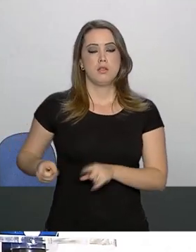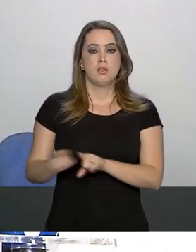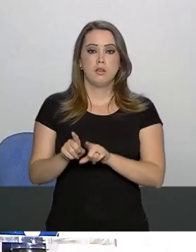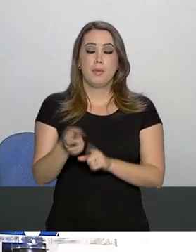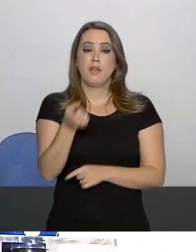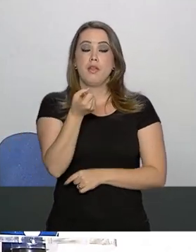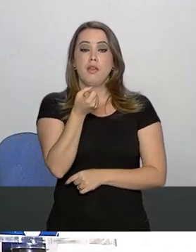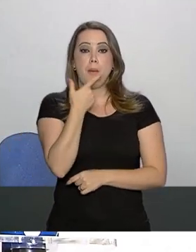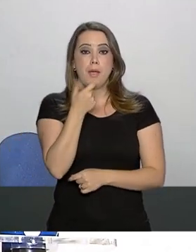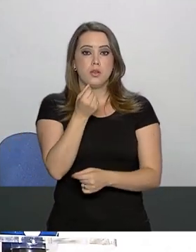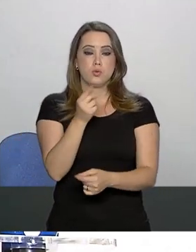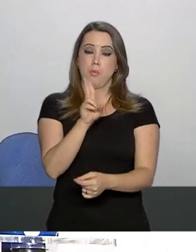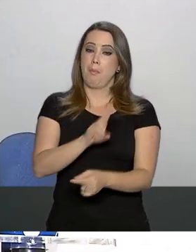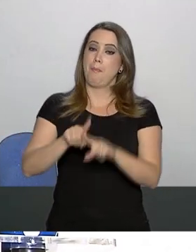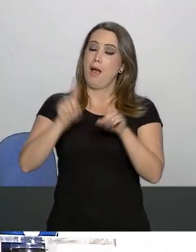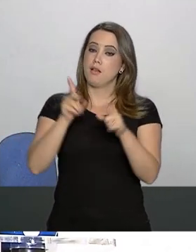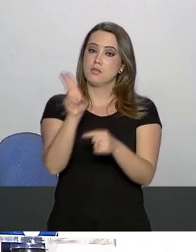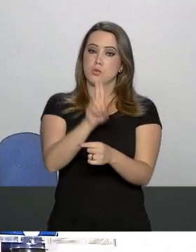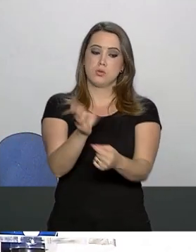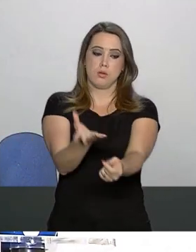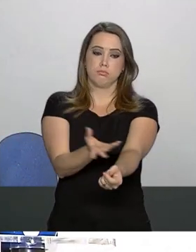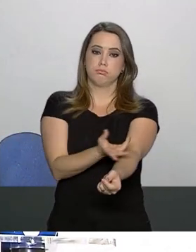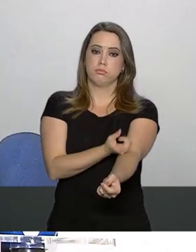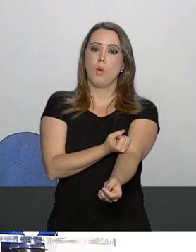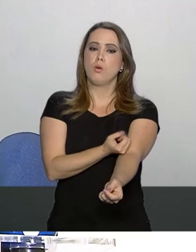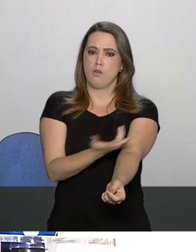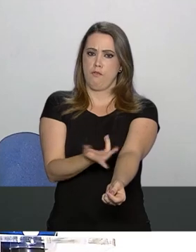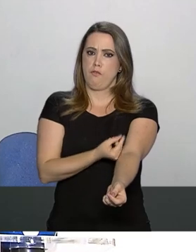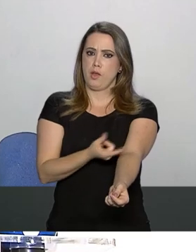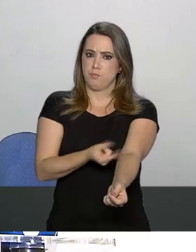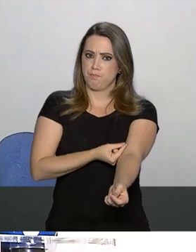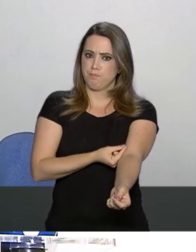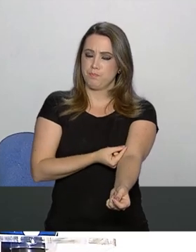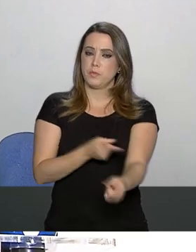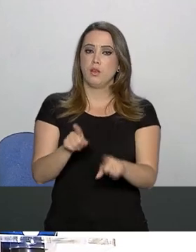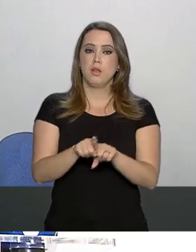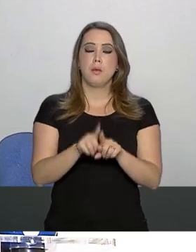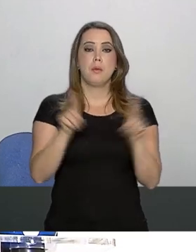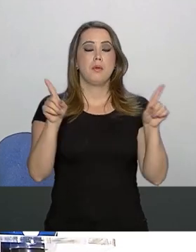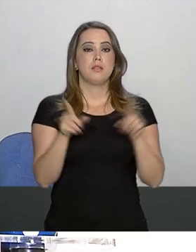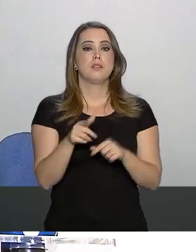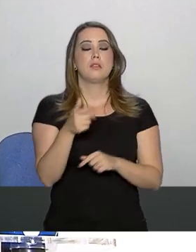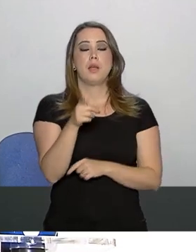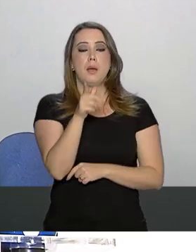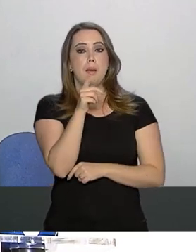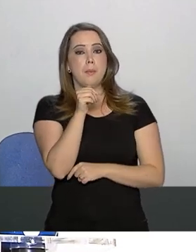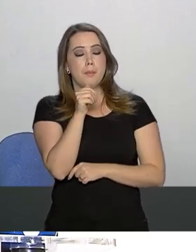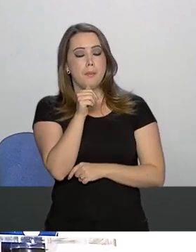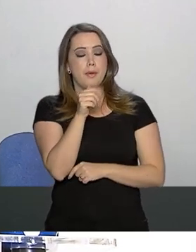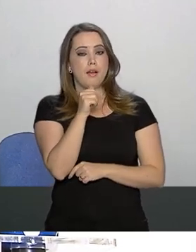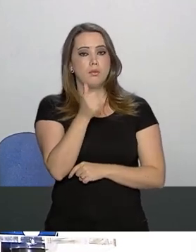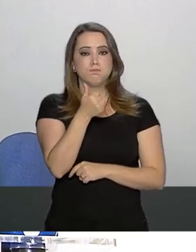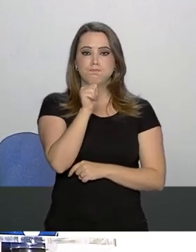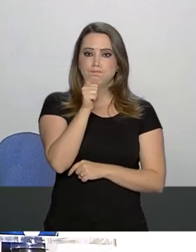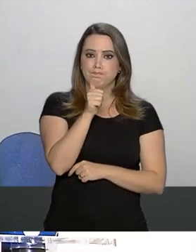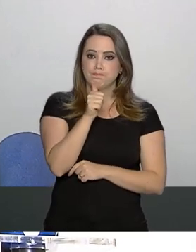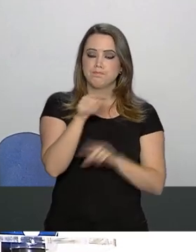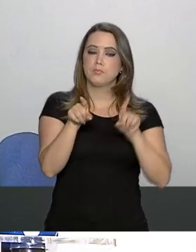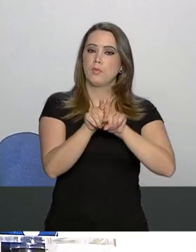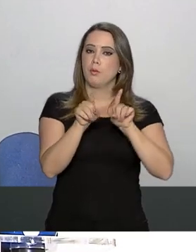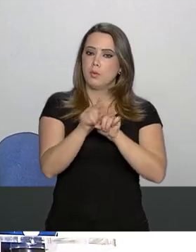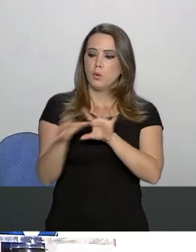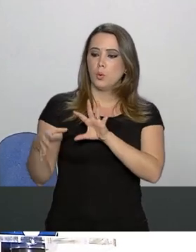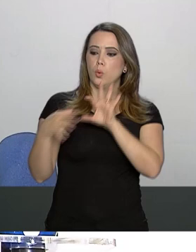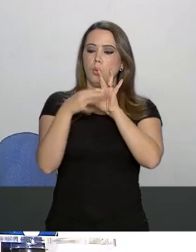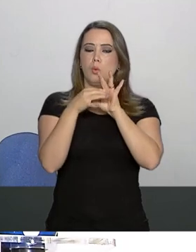endovenosa. Está recebendo líquidos por via oral em associação